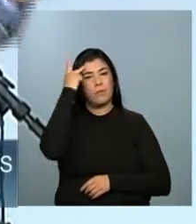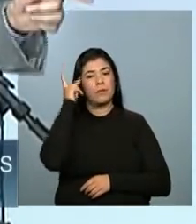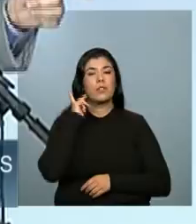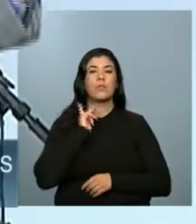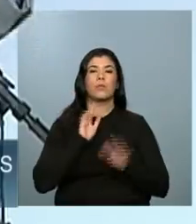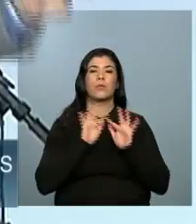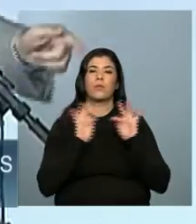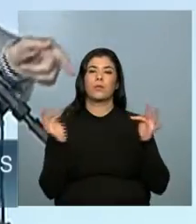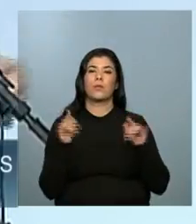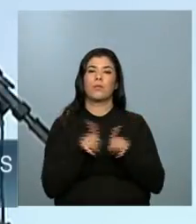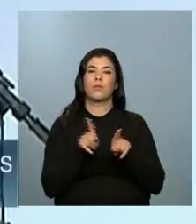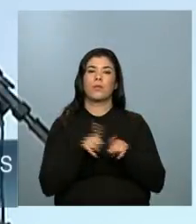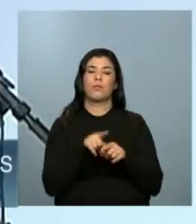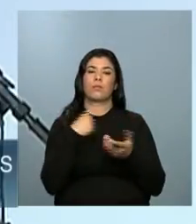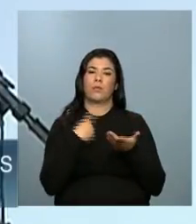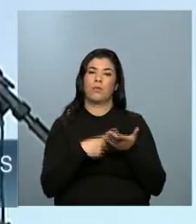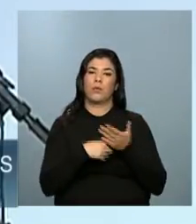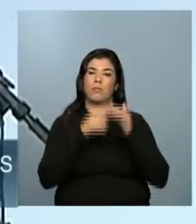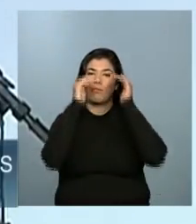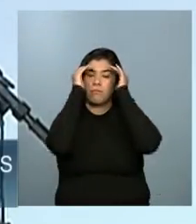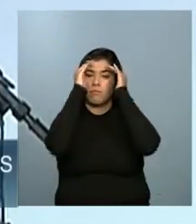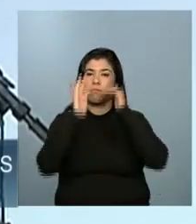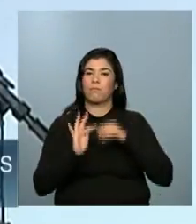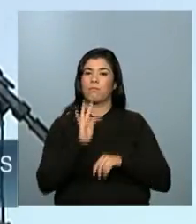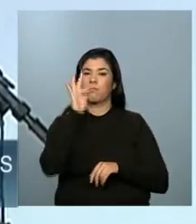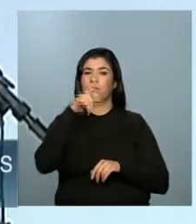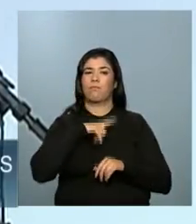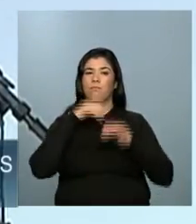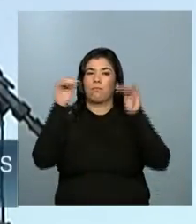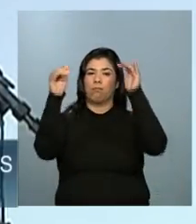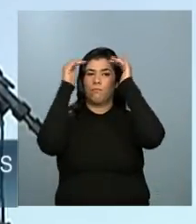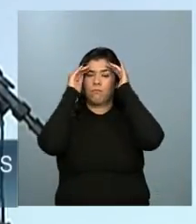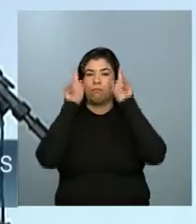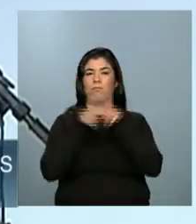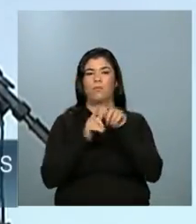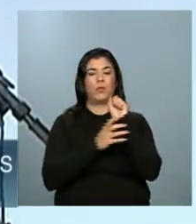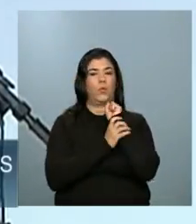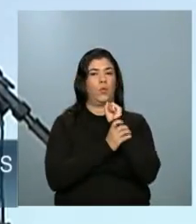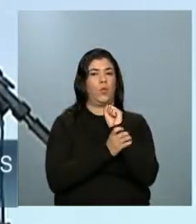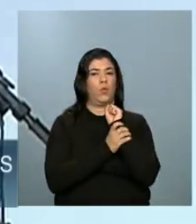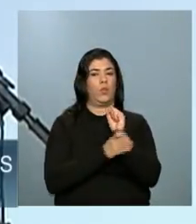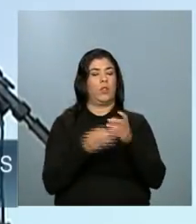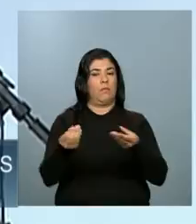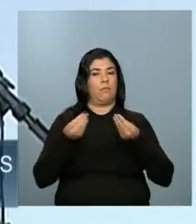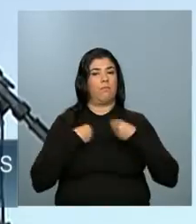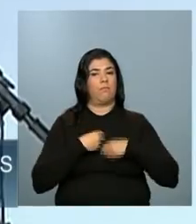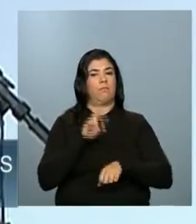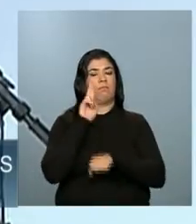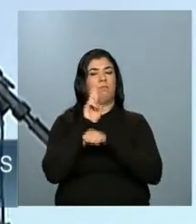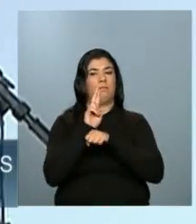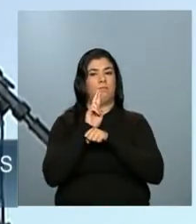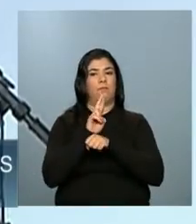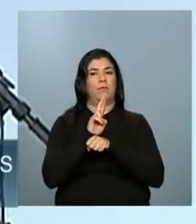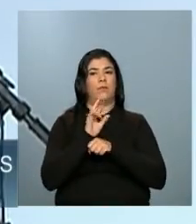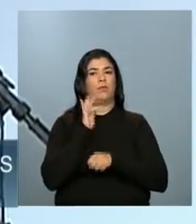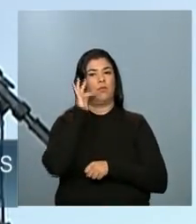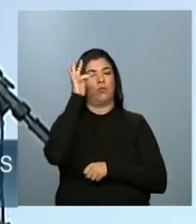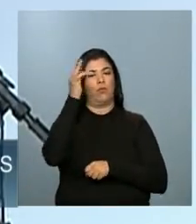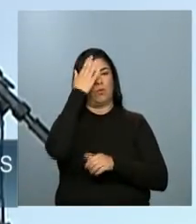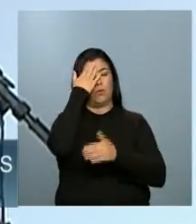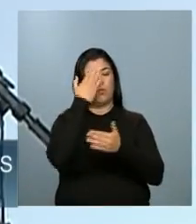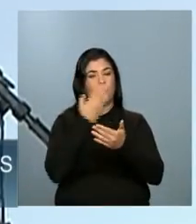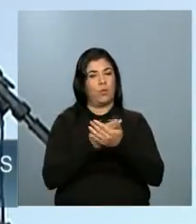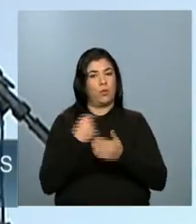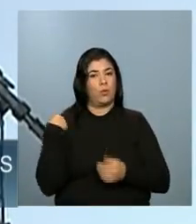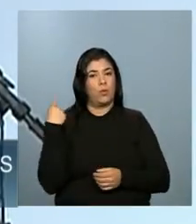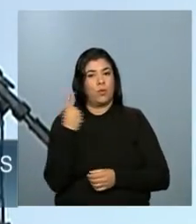serão, estão sendo respeitados e é essa garantia que me dá esperança muito forte no futuro. Nós